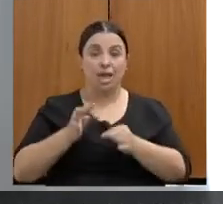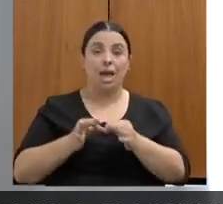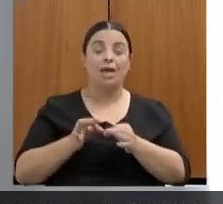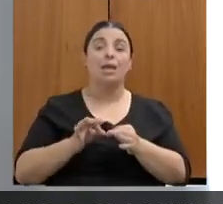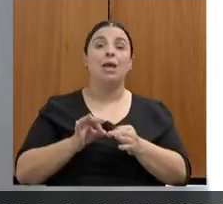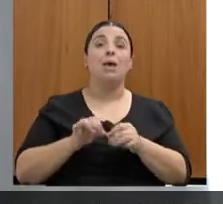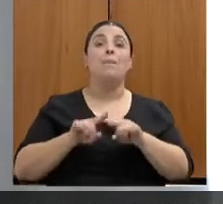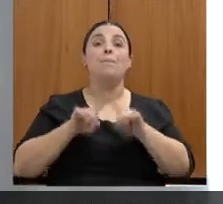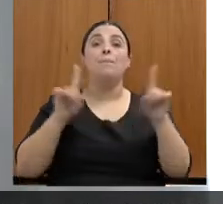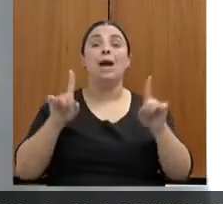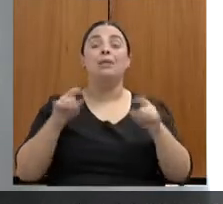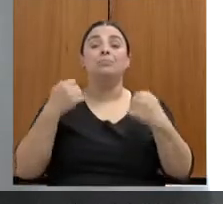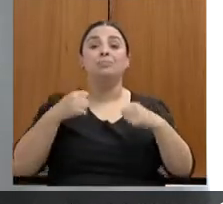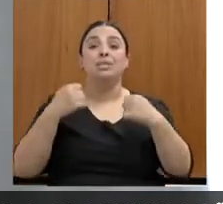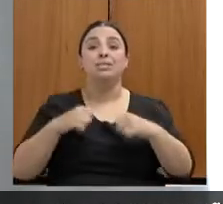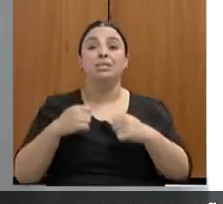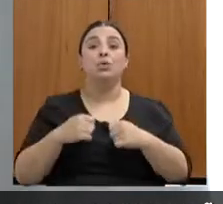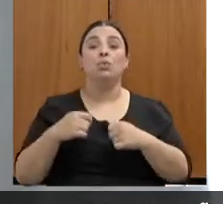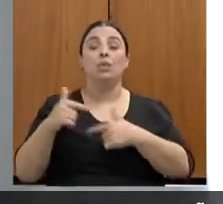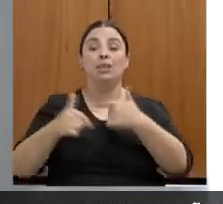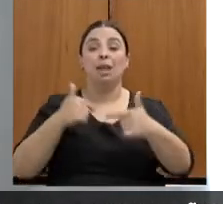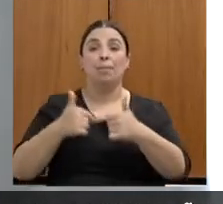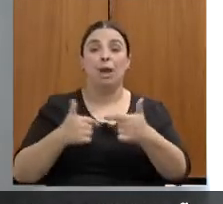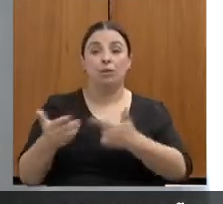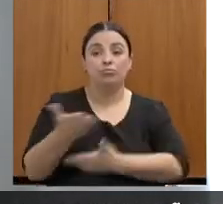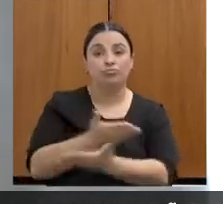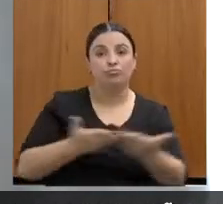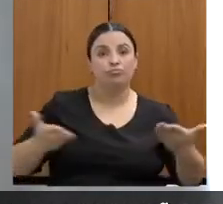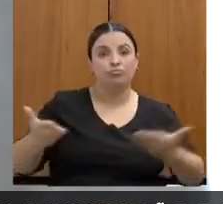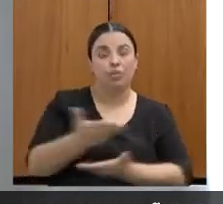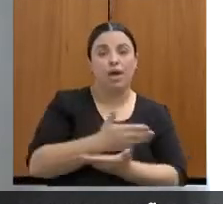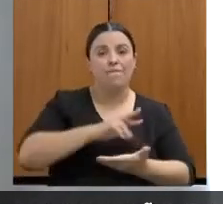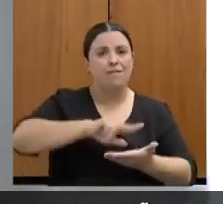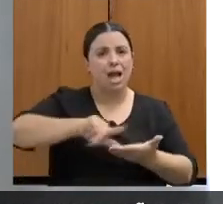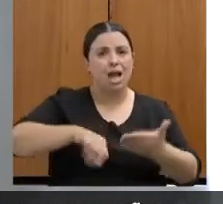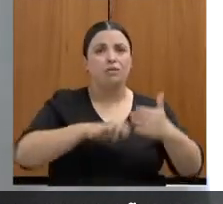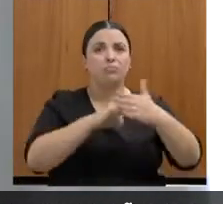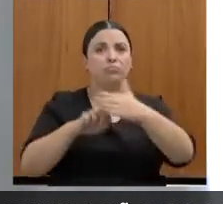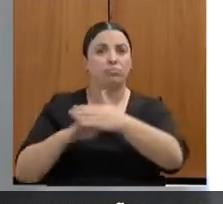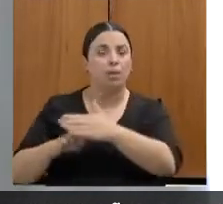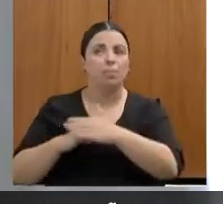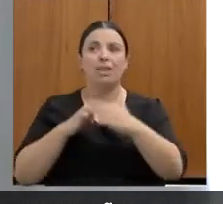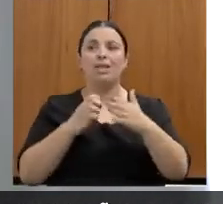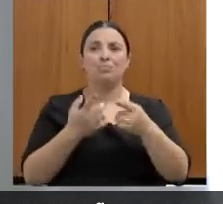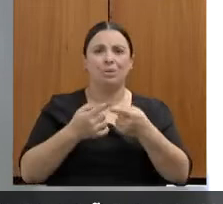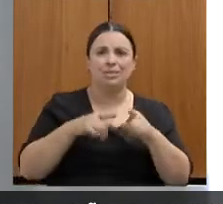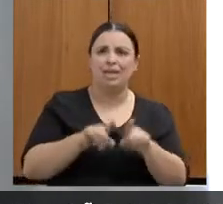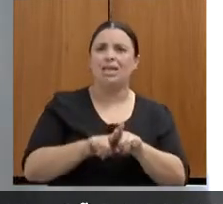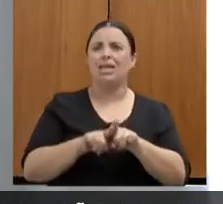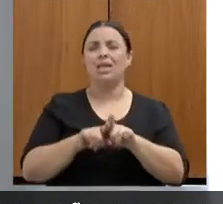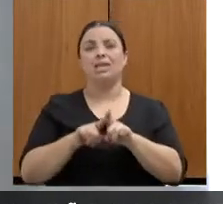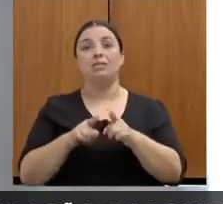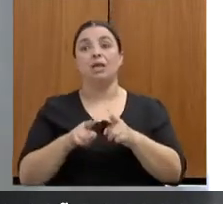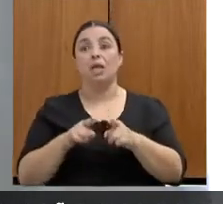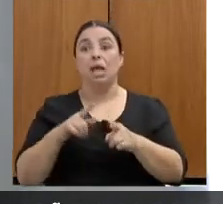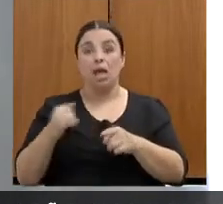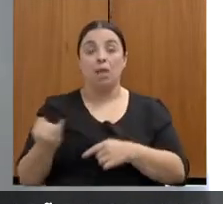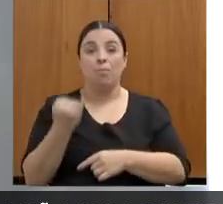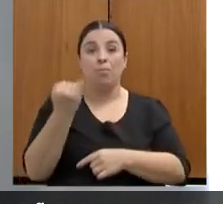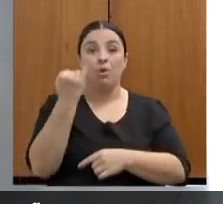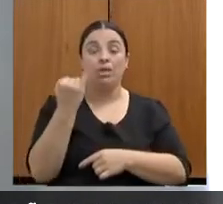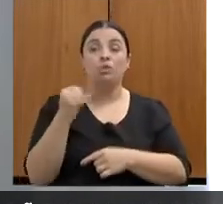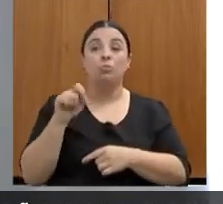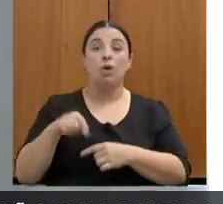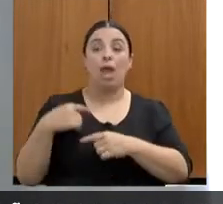romper com esse ciclo de violência. A representação pelas medidas protetivas é importante. A gente já viu